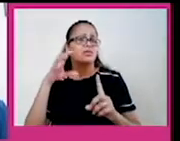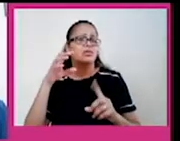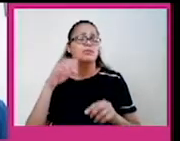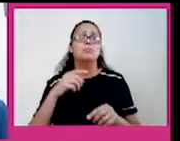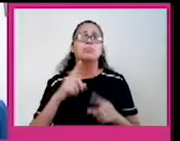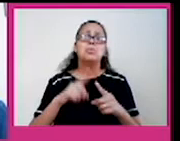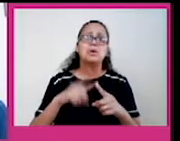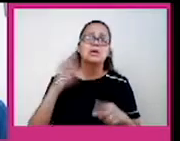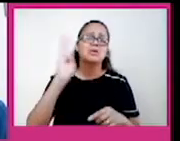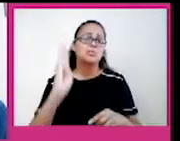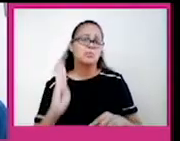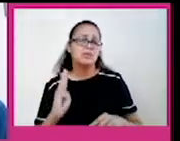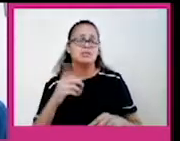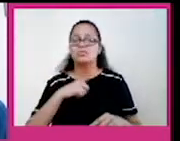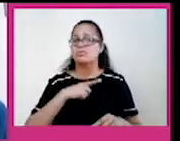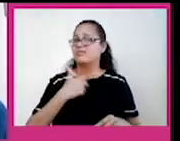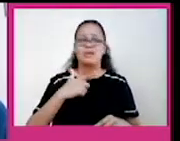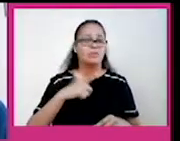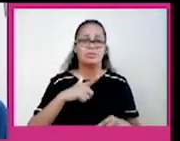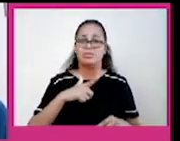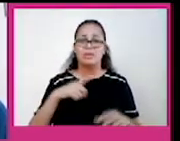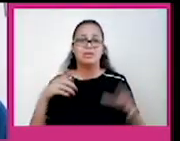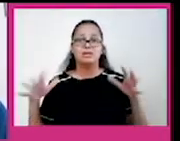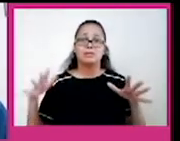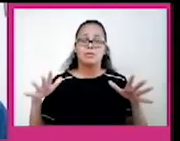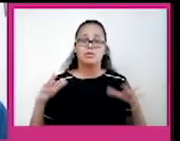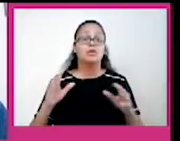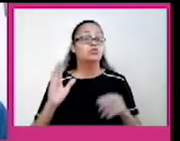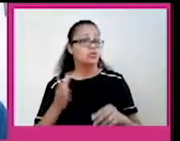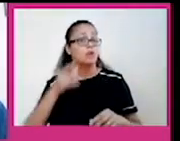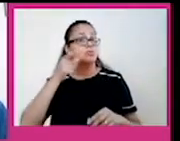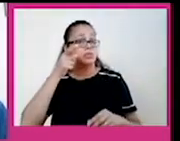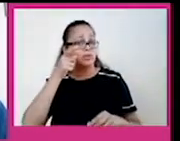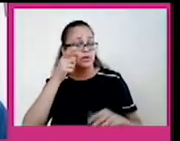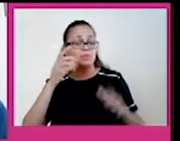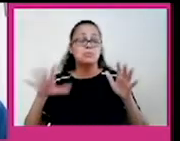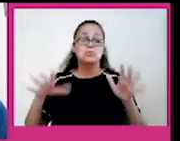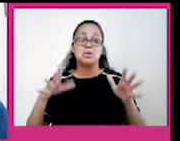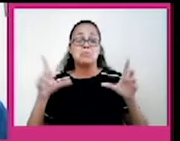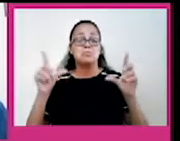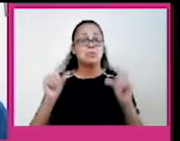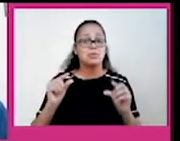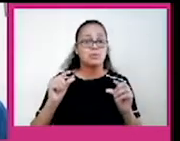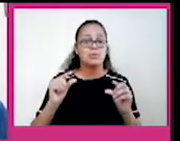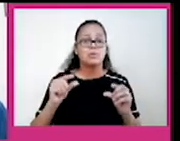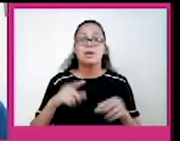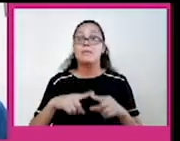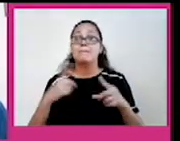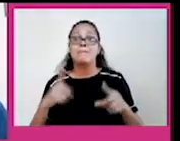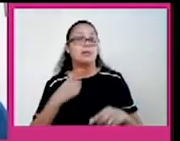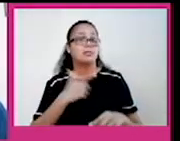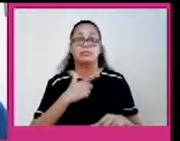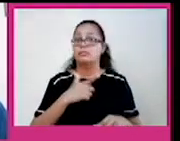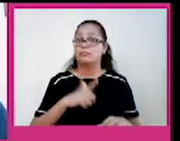terremotos com grande intensidade? Já se observou tremores de terra no Brasil, é importante falar isso, mas não de grande magnitude. Então por que